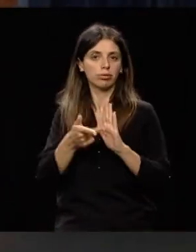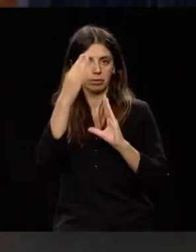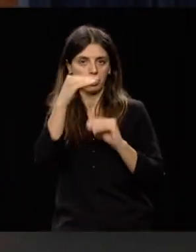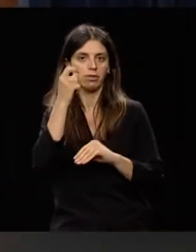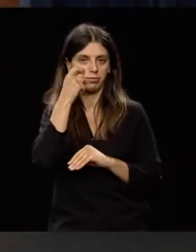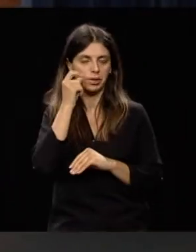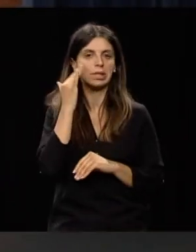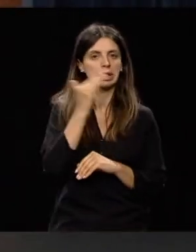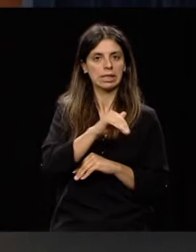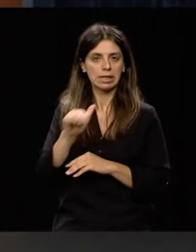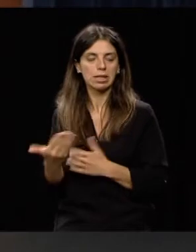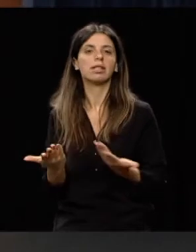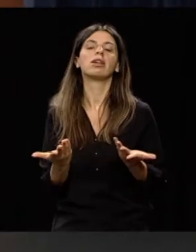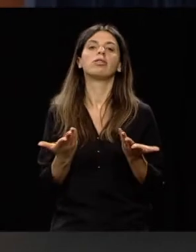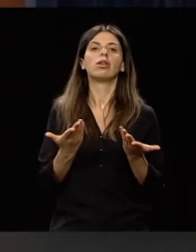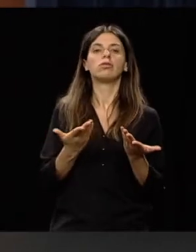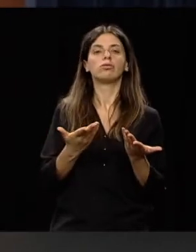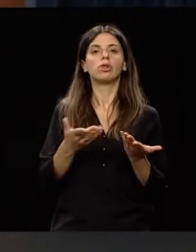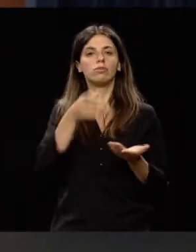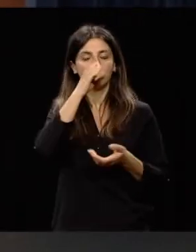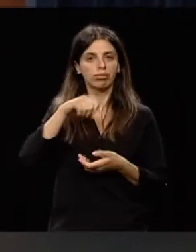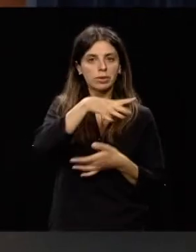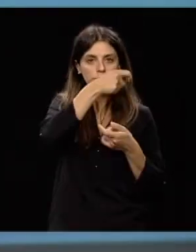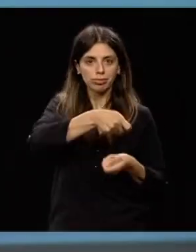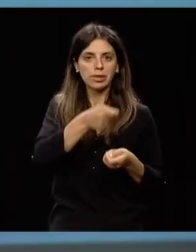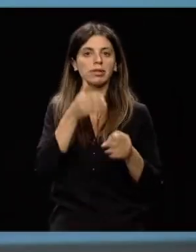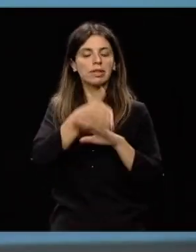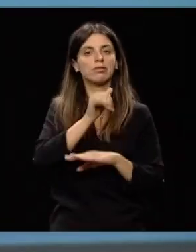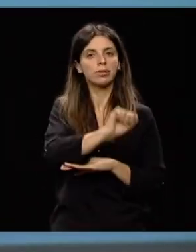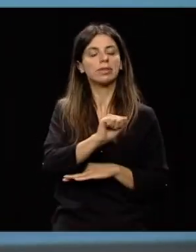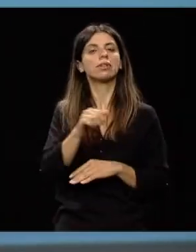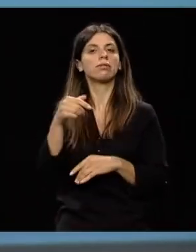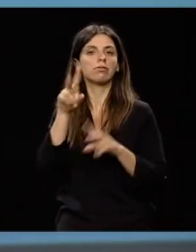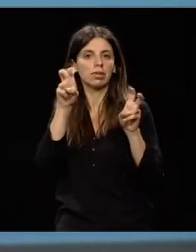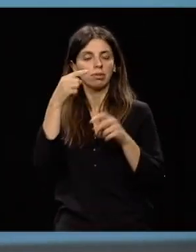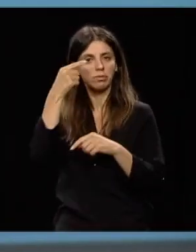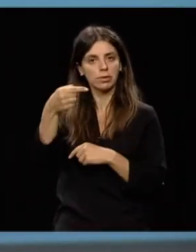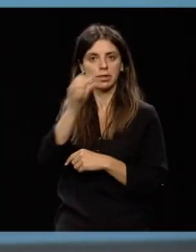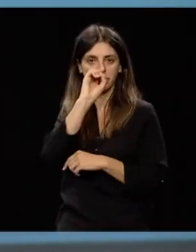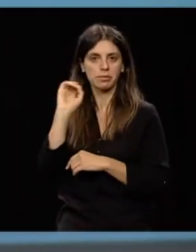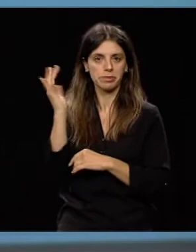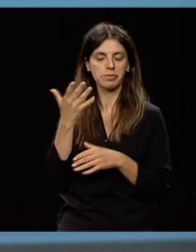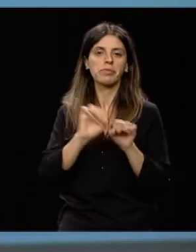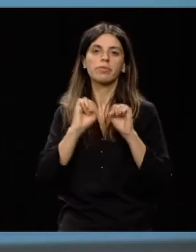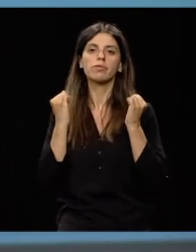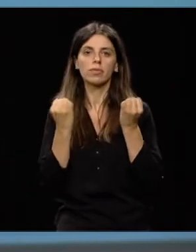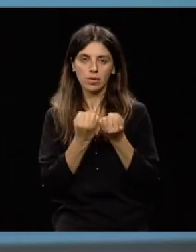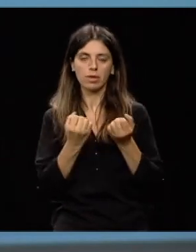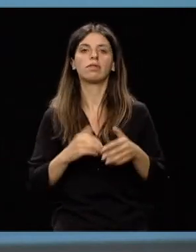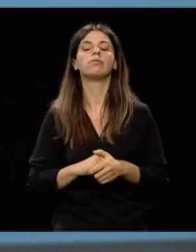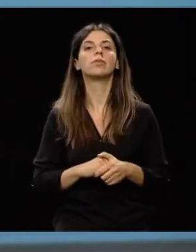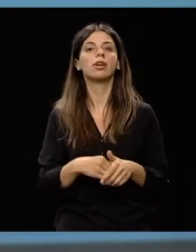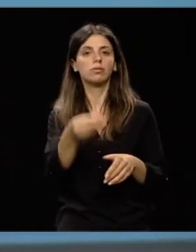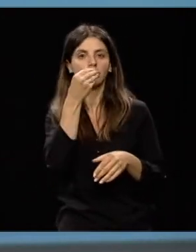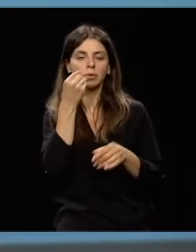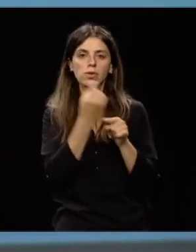agrárias, com toda a intervenção que tem em diferentes domínios, nomeadamente nas questões do ambiente, da sociedade, da tradição alimentar, das tecnologias,